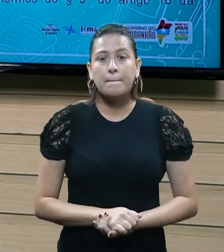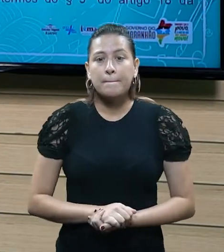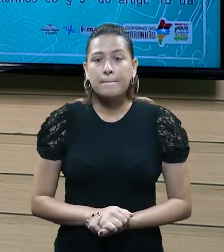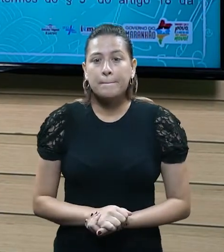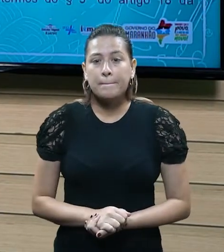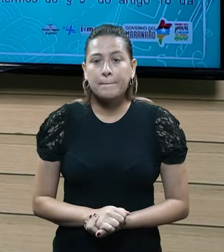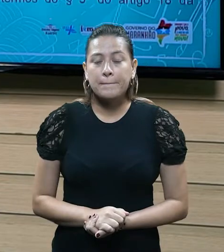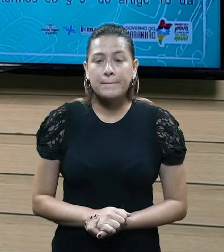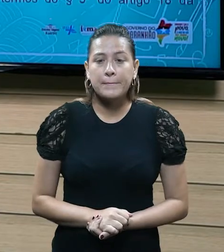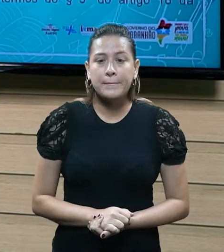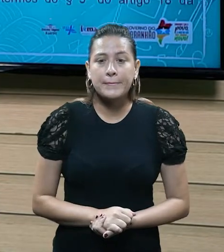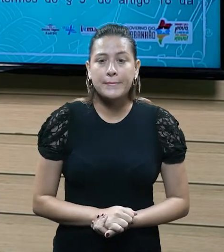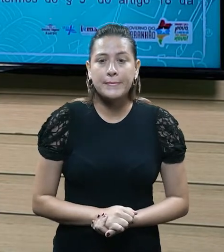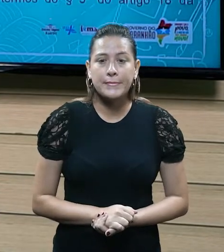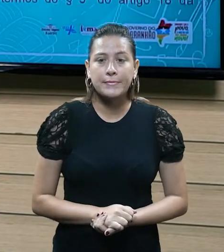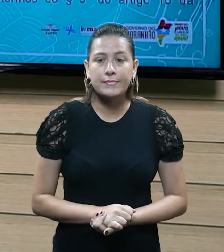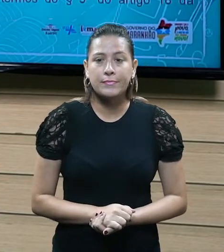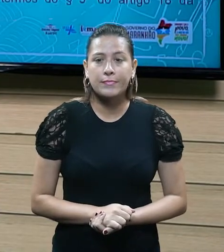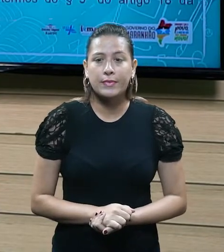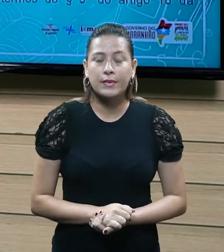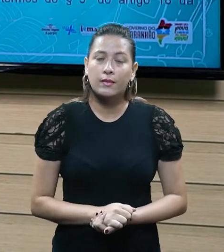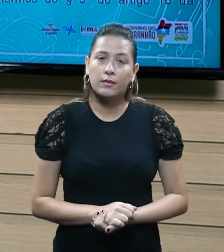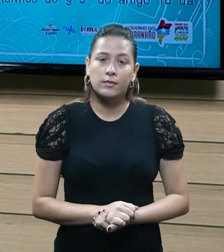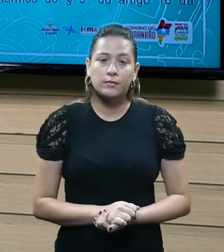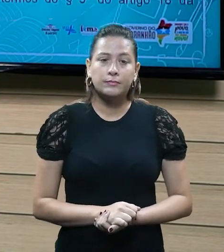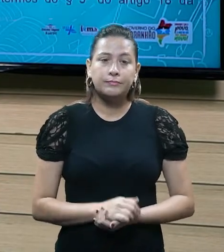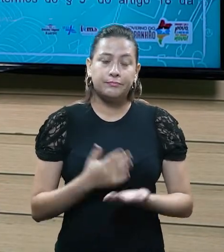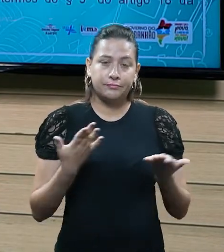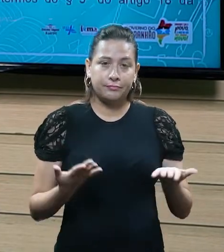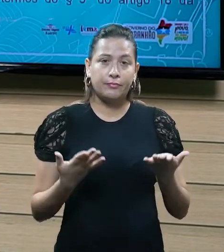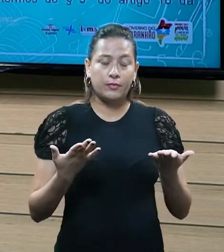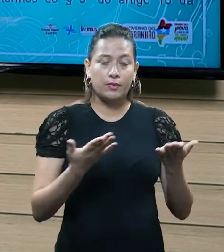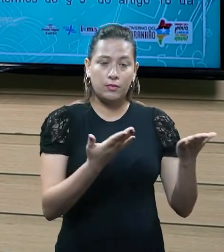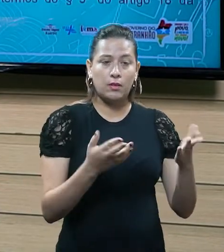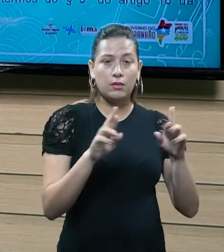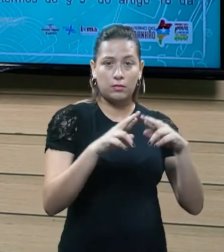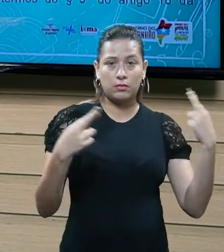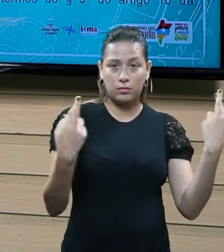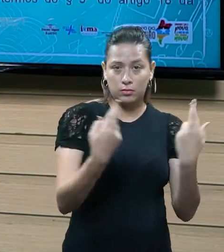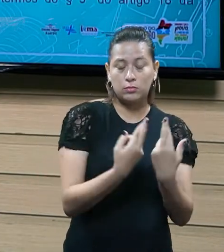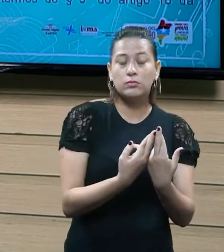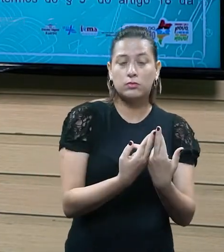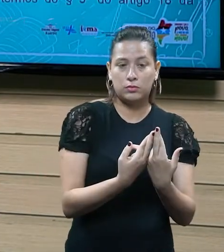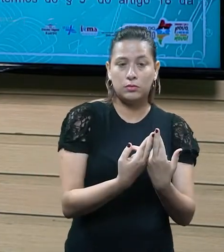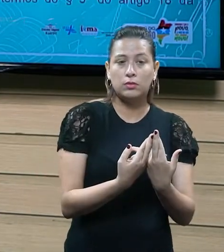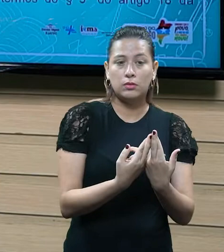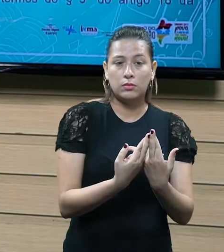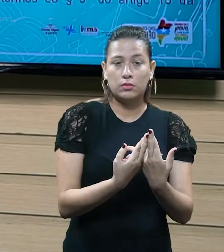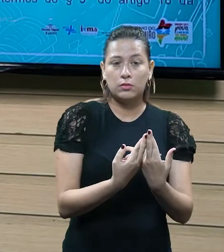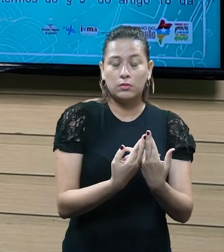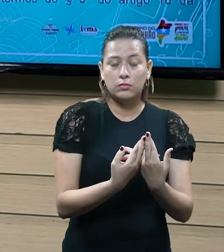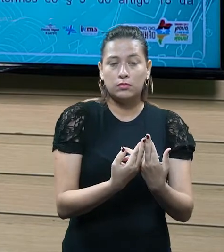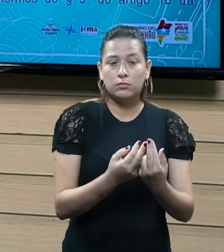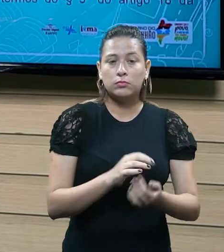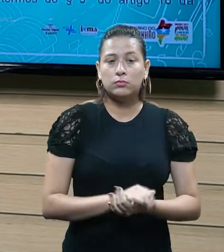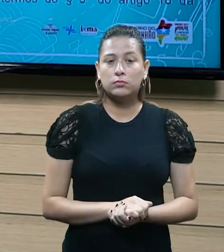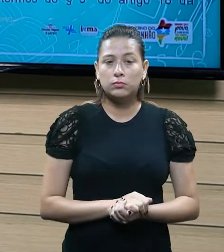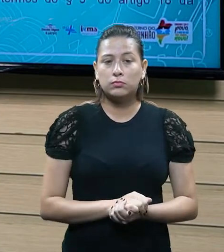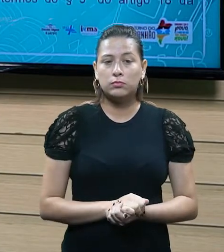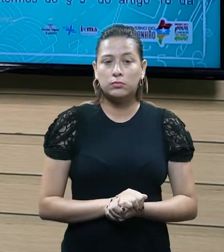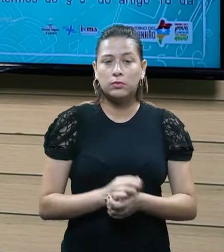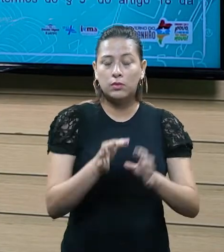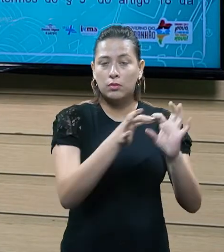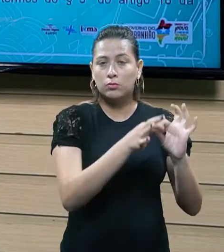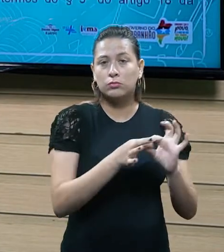Então, em uma reunião dentre os entes federativos, né, e a nossa Constituição, a gente tem